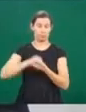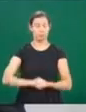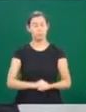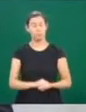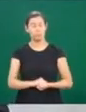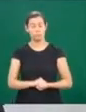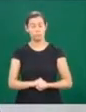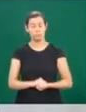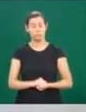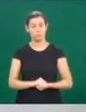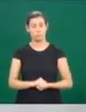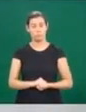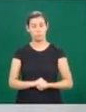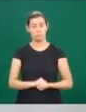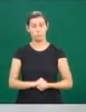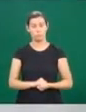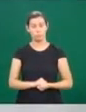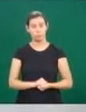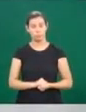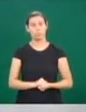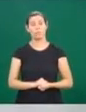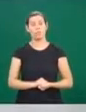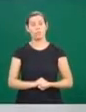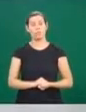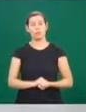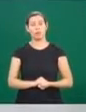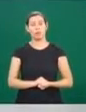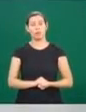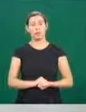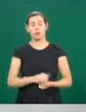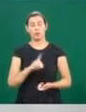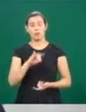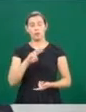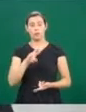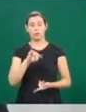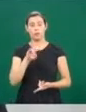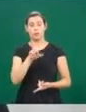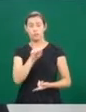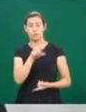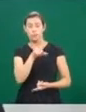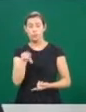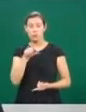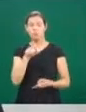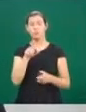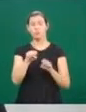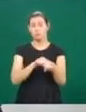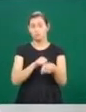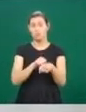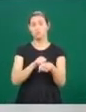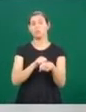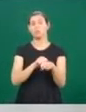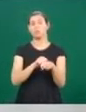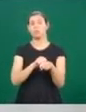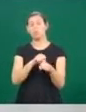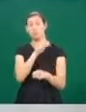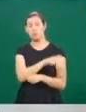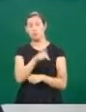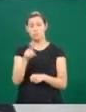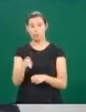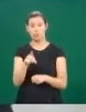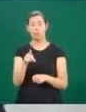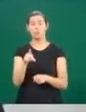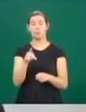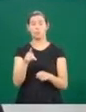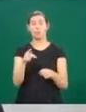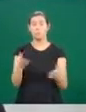A divisão de formação docente da UFU promove o curso sobre inclusão e educação especial. Uma oportunidade para a